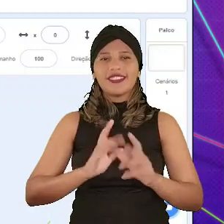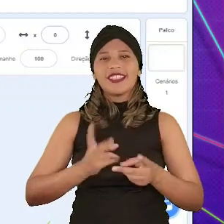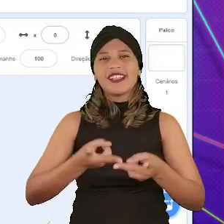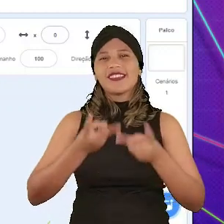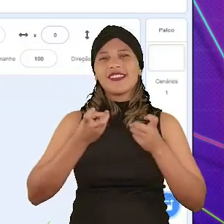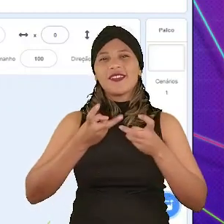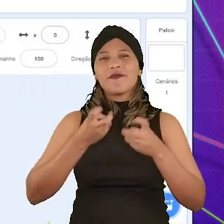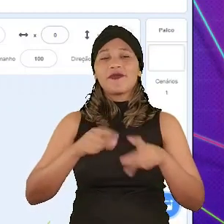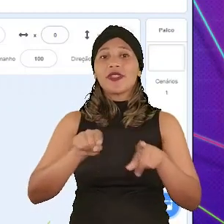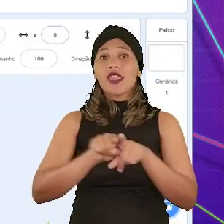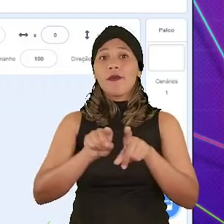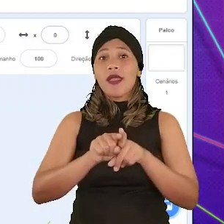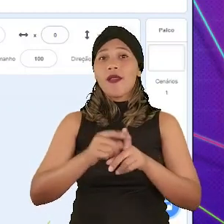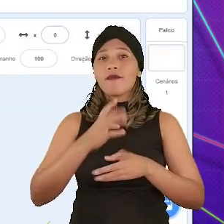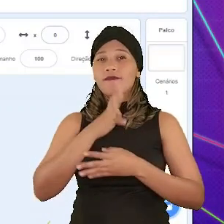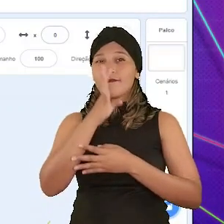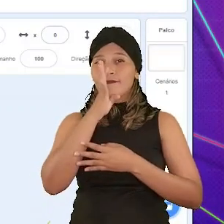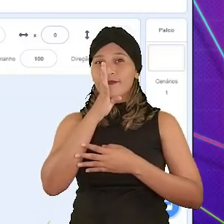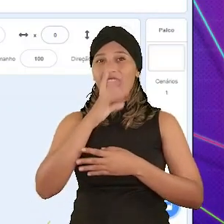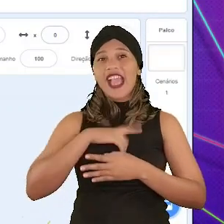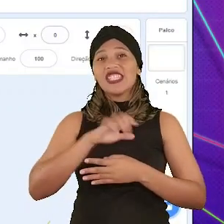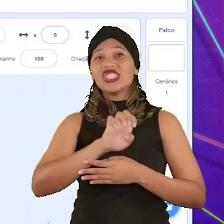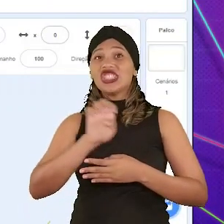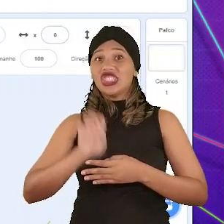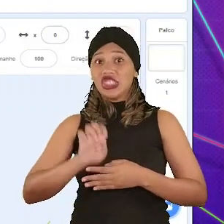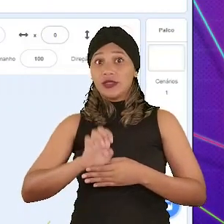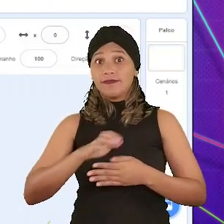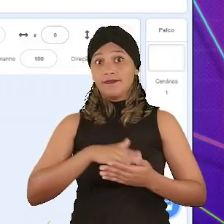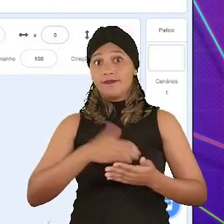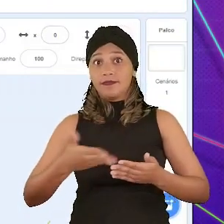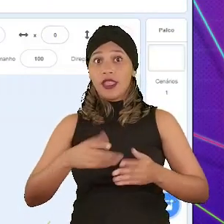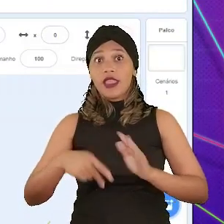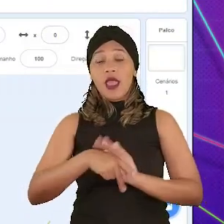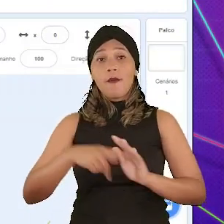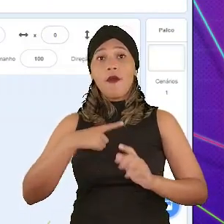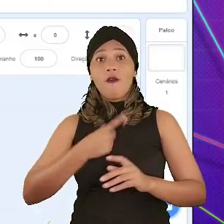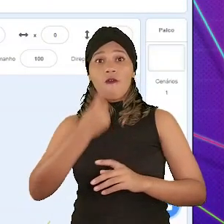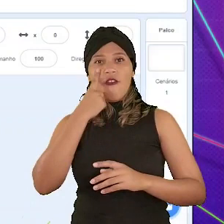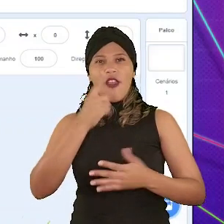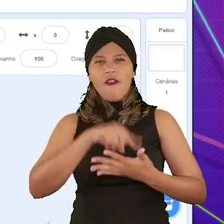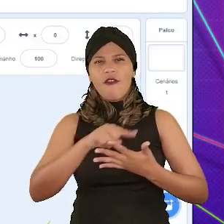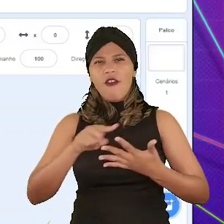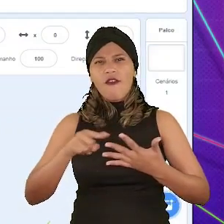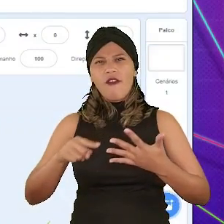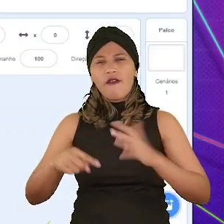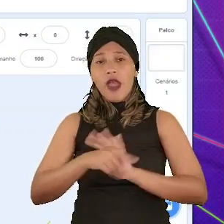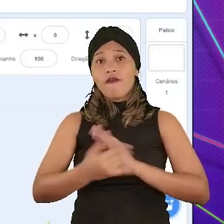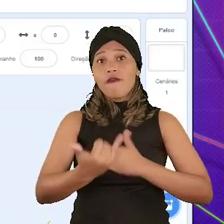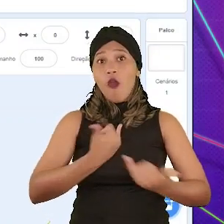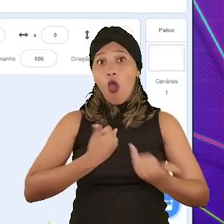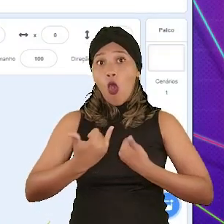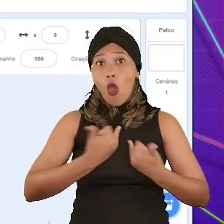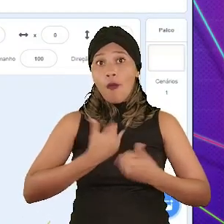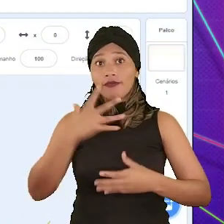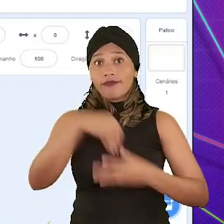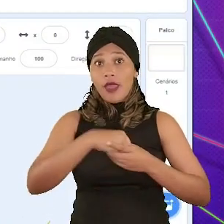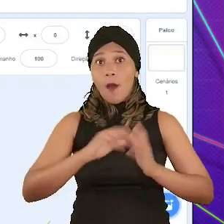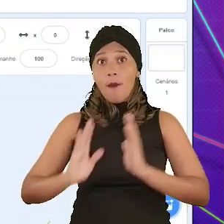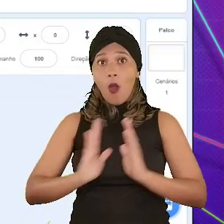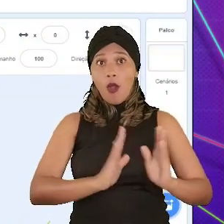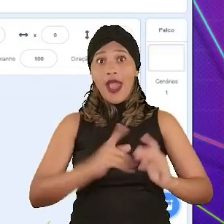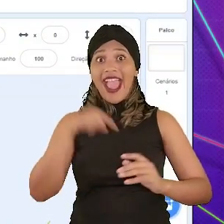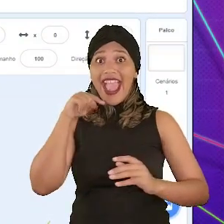devem ter reparado. Como vocês podem ter notado também, ali do lado esquerdo, a gente tem a parte onde a gente vê vários pedacinhos de informações